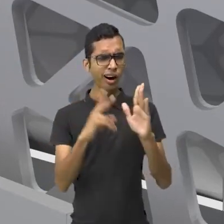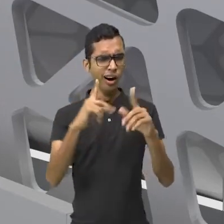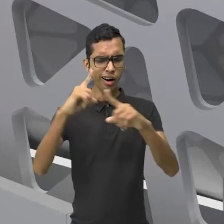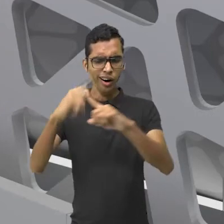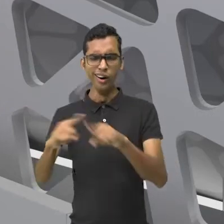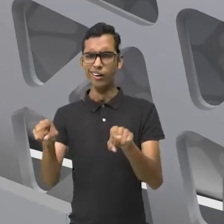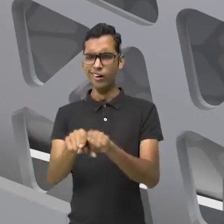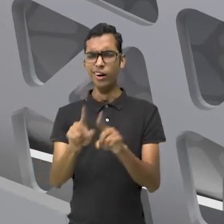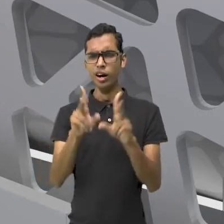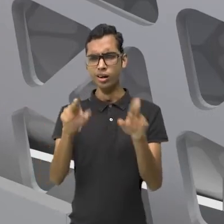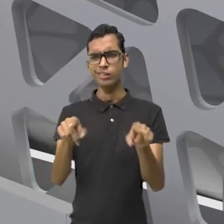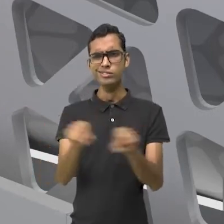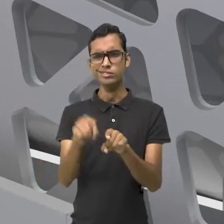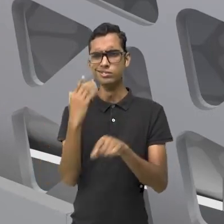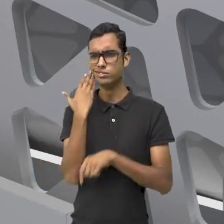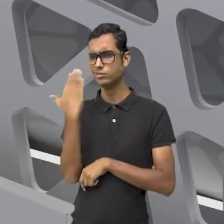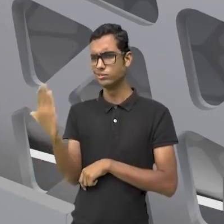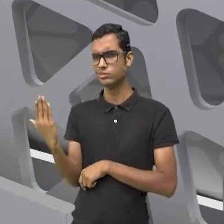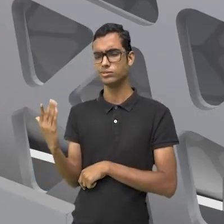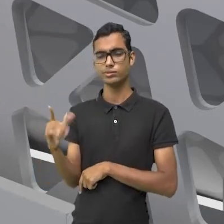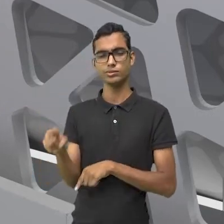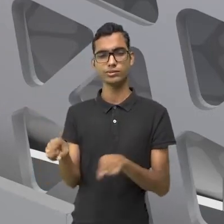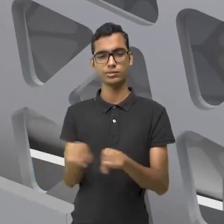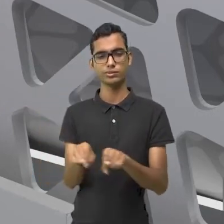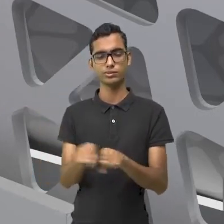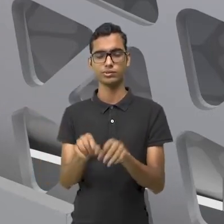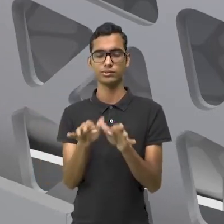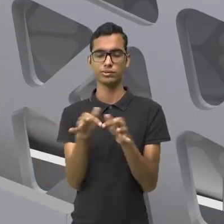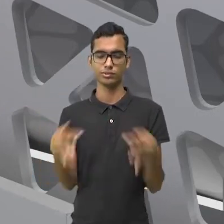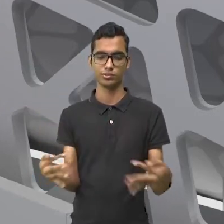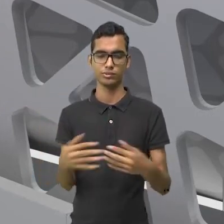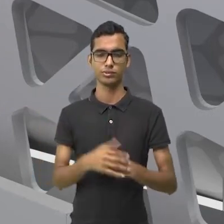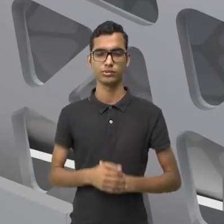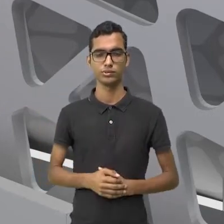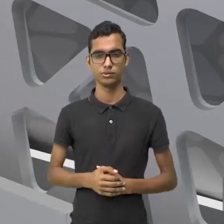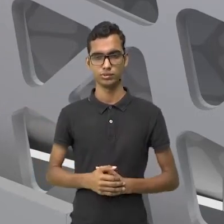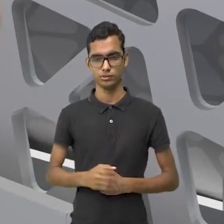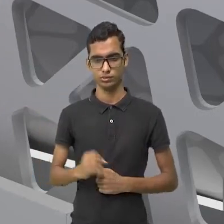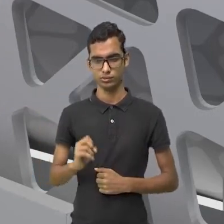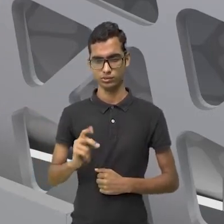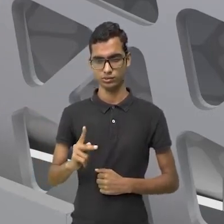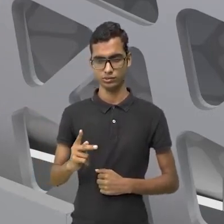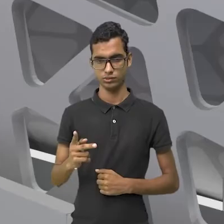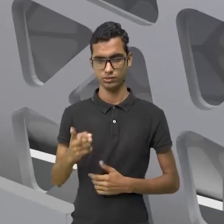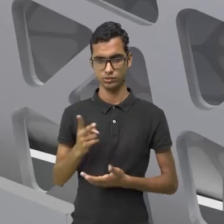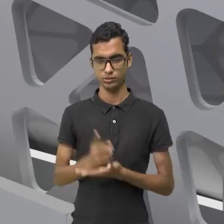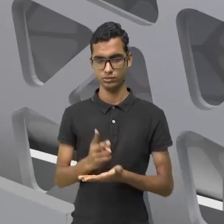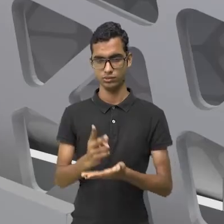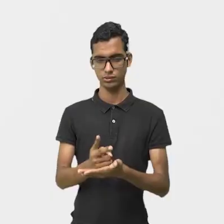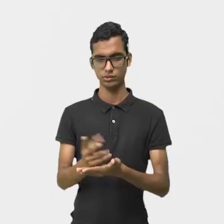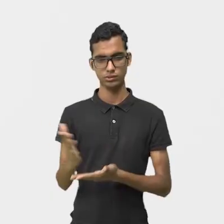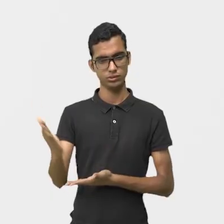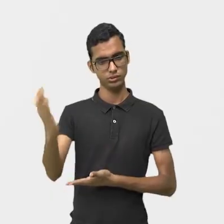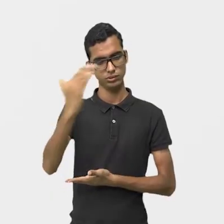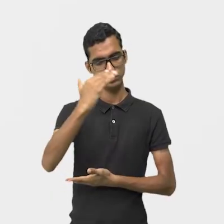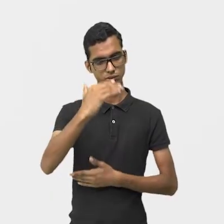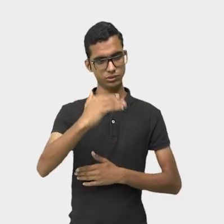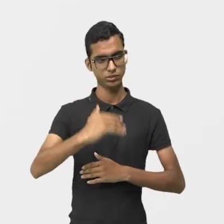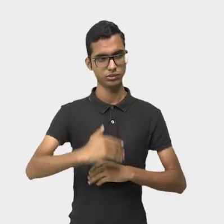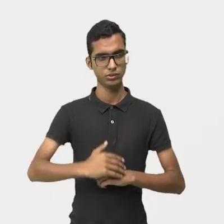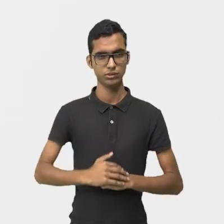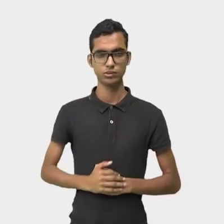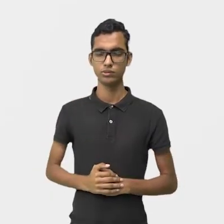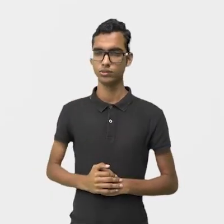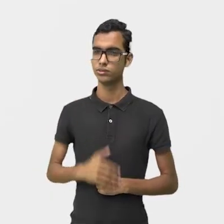vale para a multiplicação, que também é simples assim. Beleza? Continua. Vem comigo, meu povo.